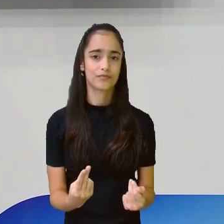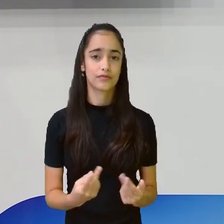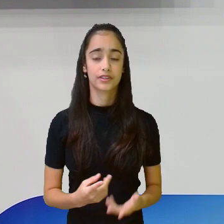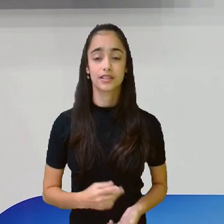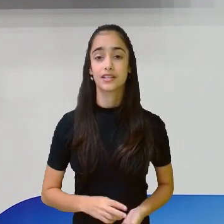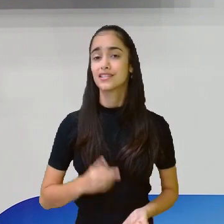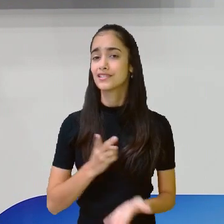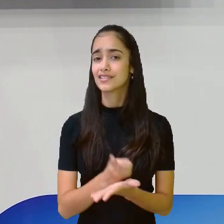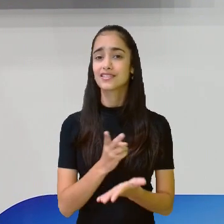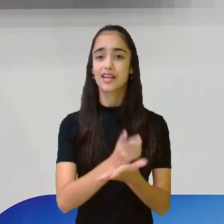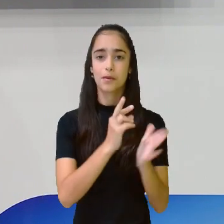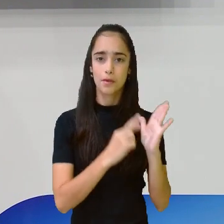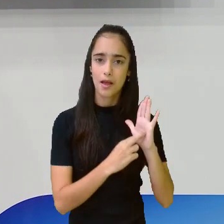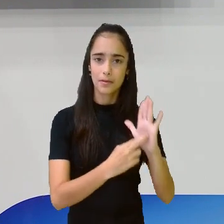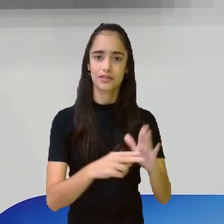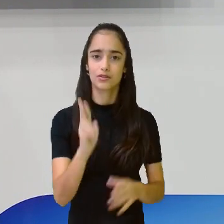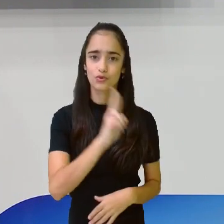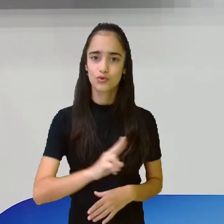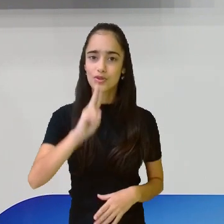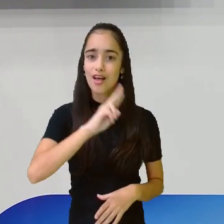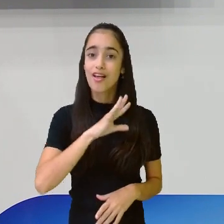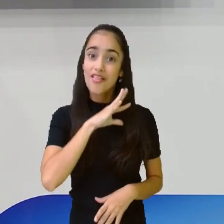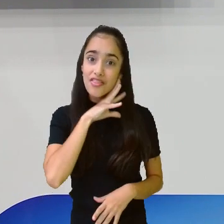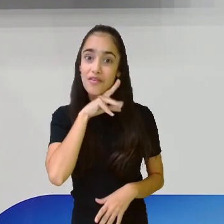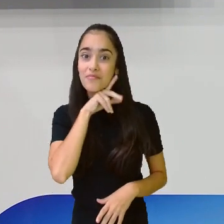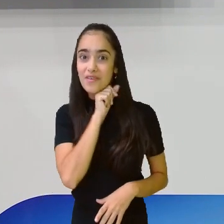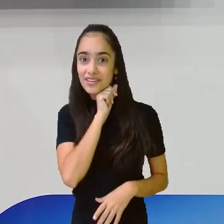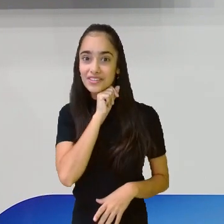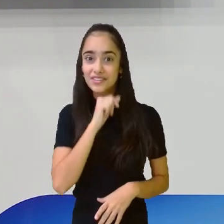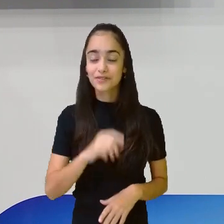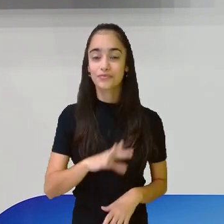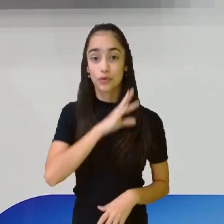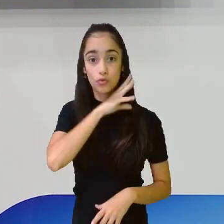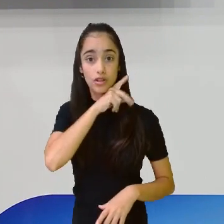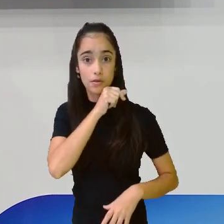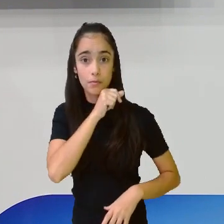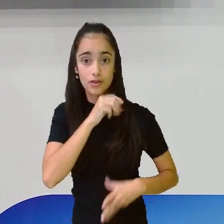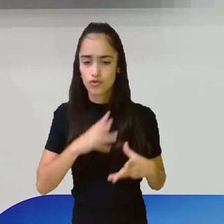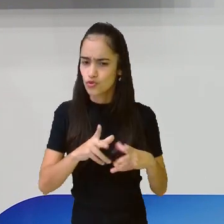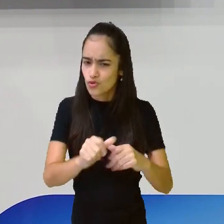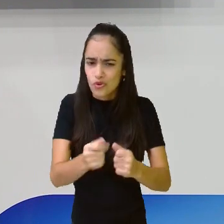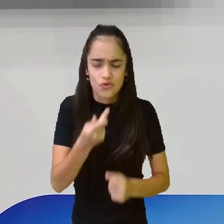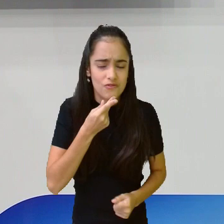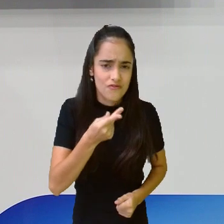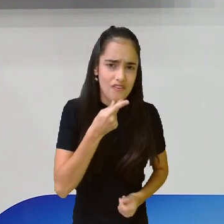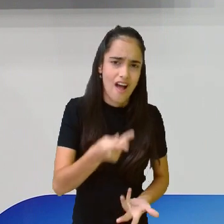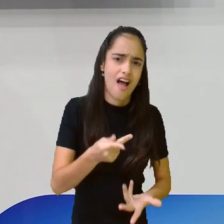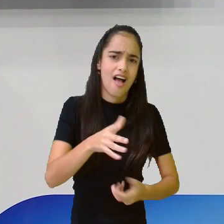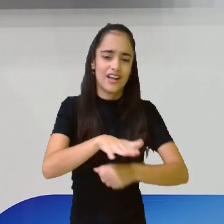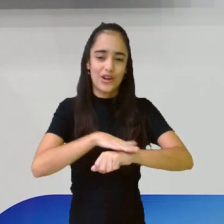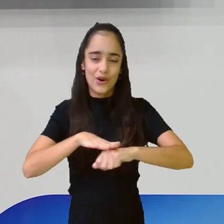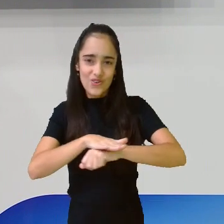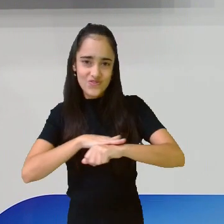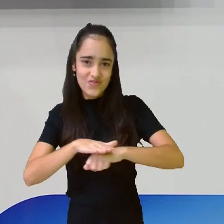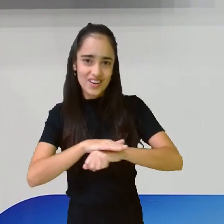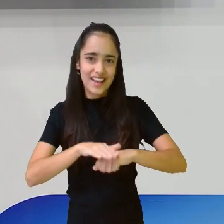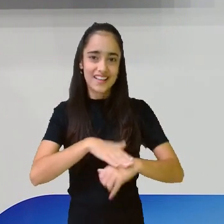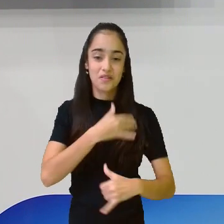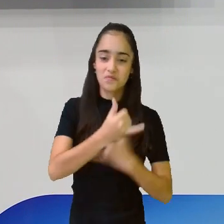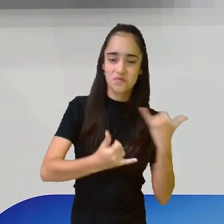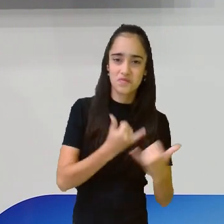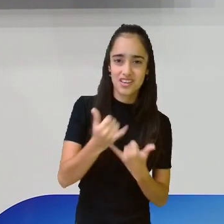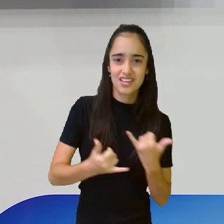Os animais falam aí, conversam. Lá da cigarra e a formiga, por exemplo, que a gente começou citando aqui,